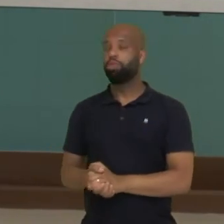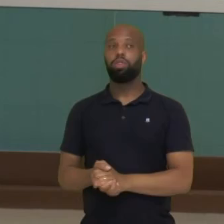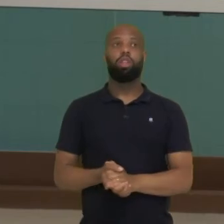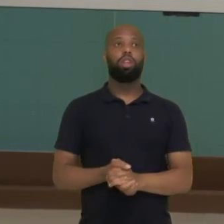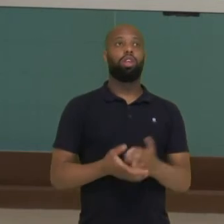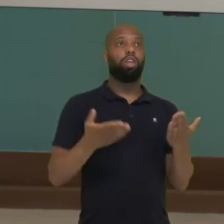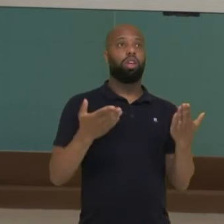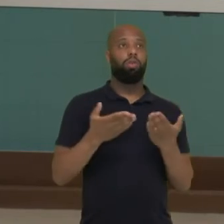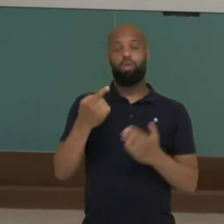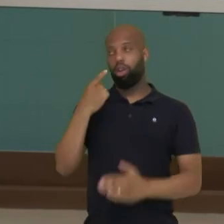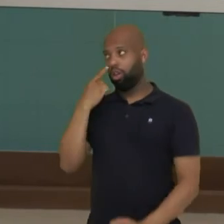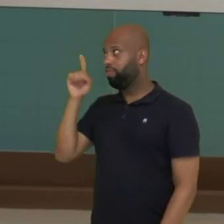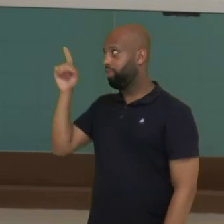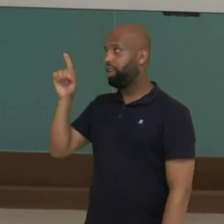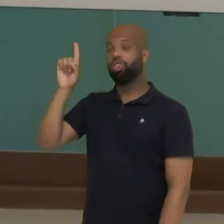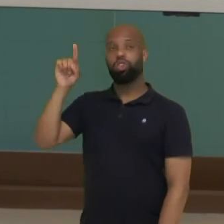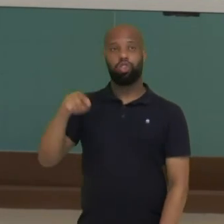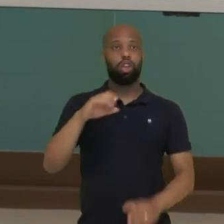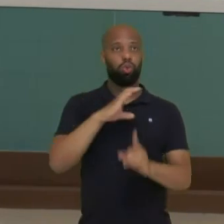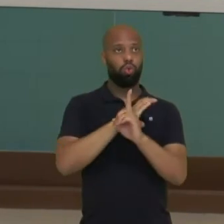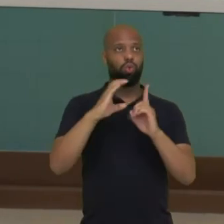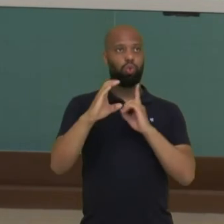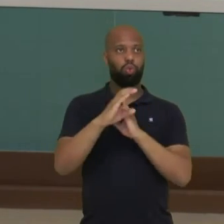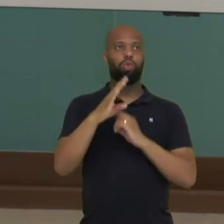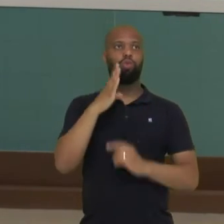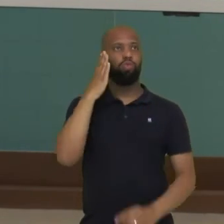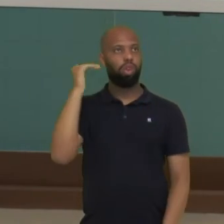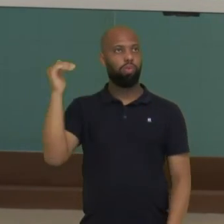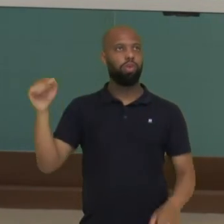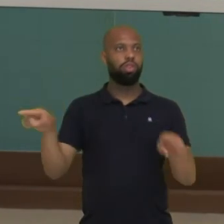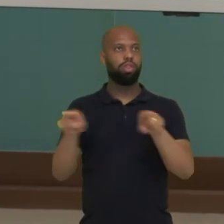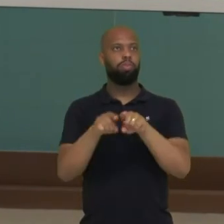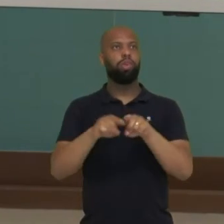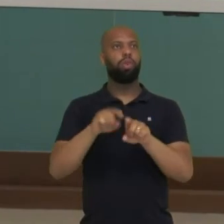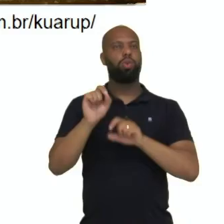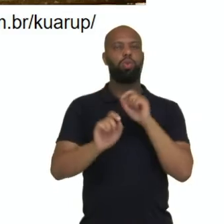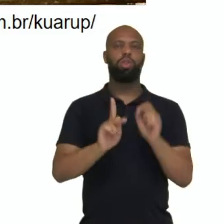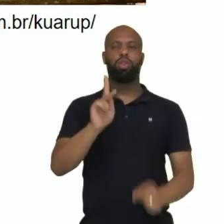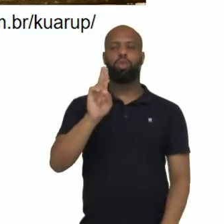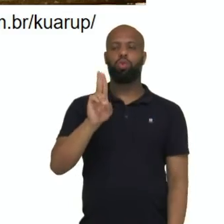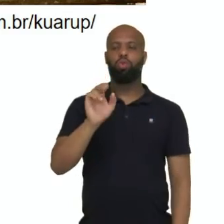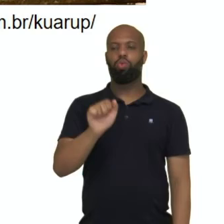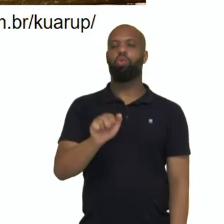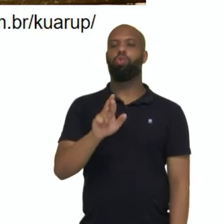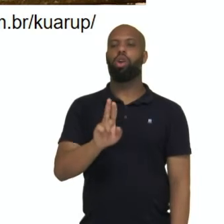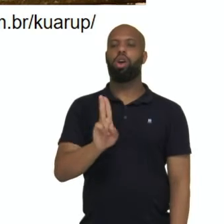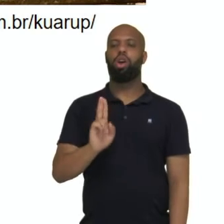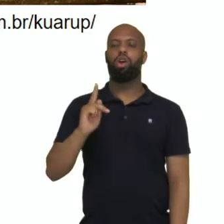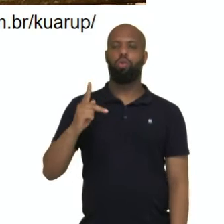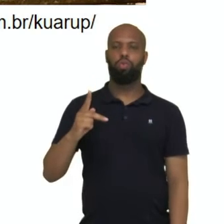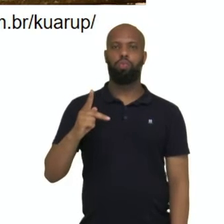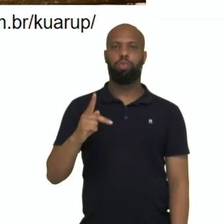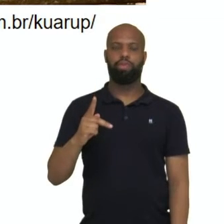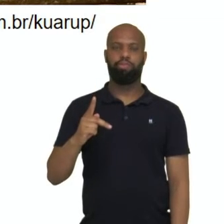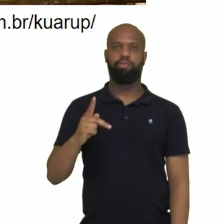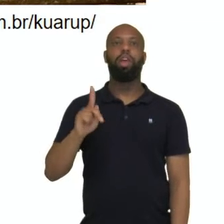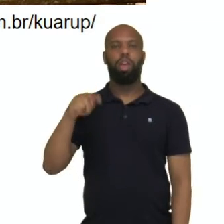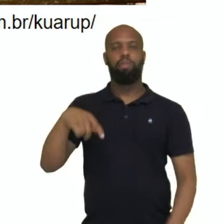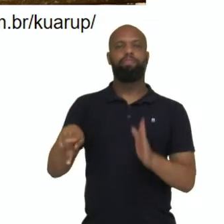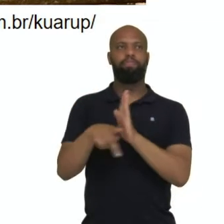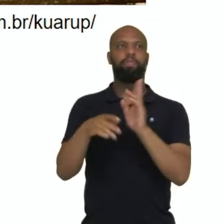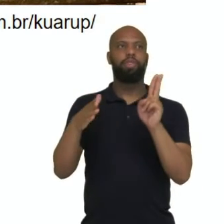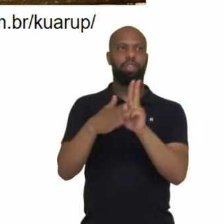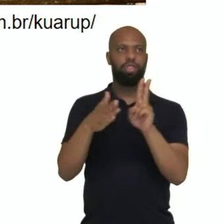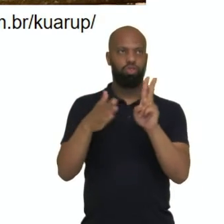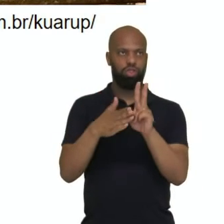ritual muito conhecido dos indígenas brasileiros são o quarupe. O quarupe acontece no Alto Xingu. O